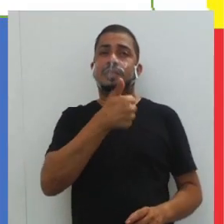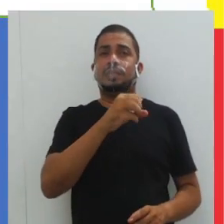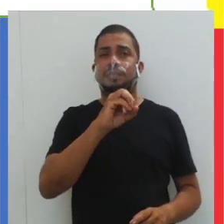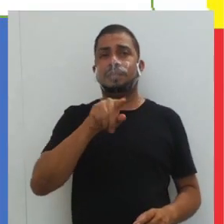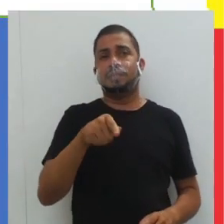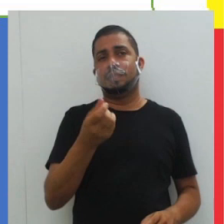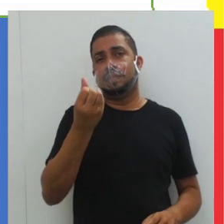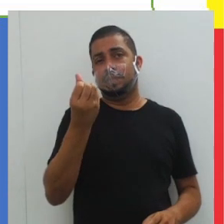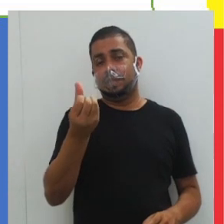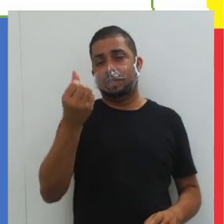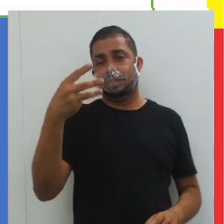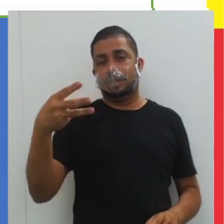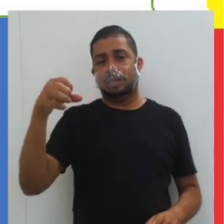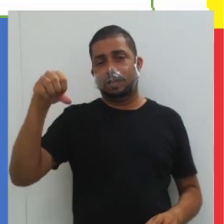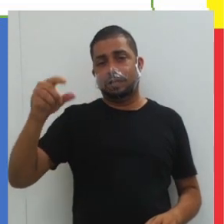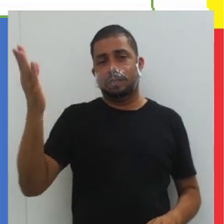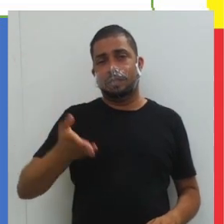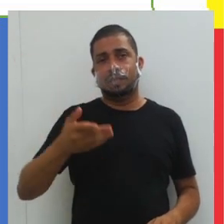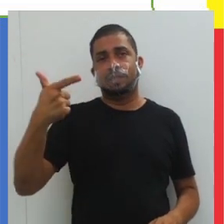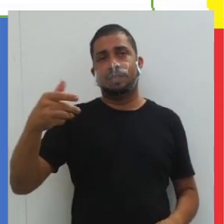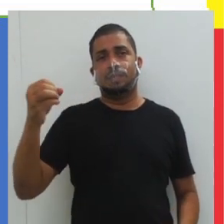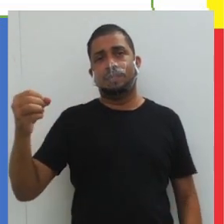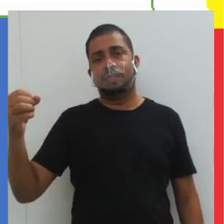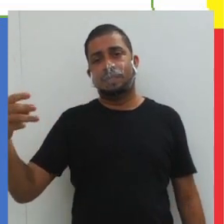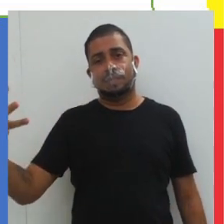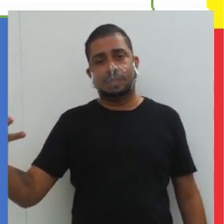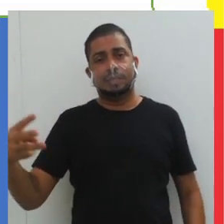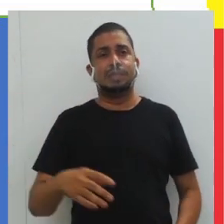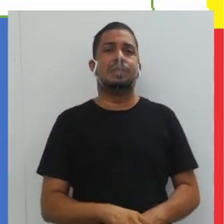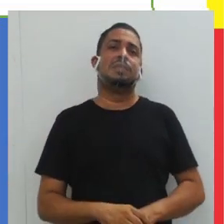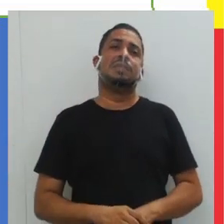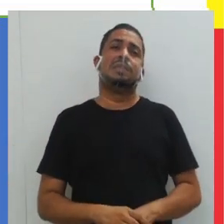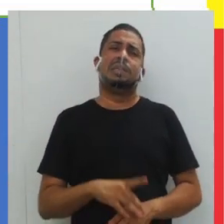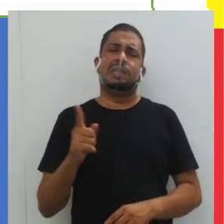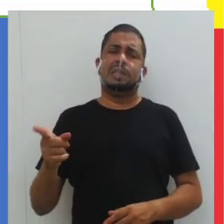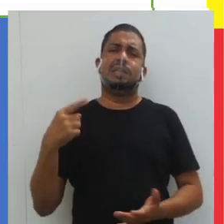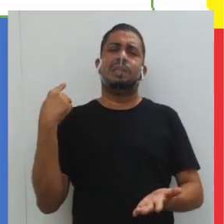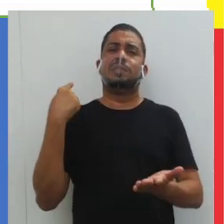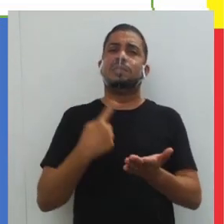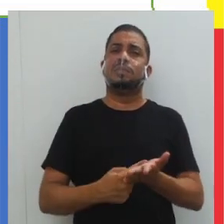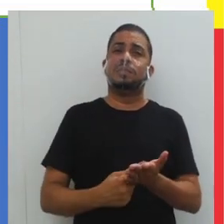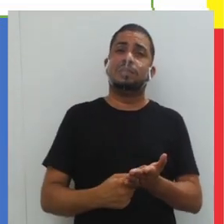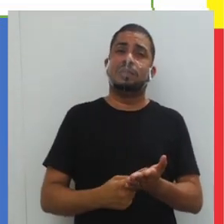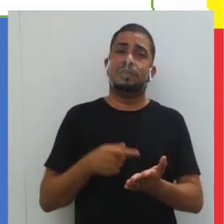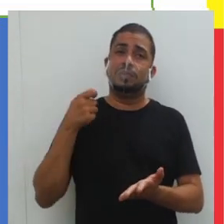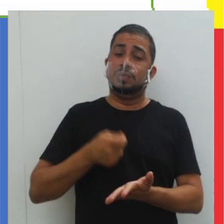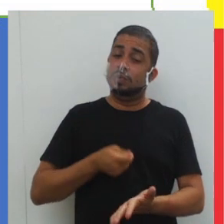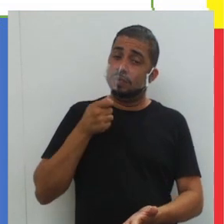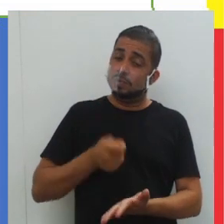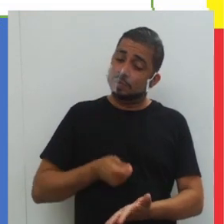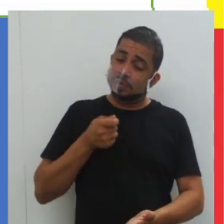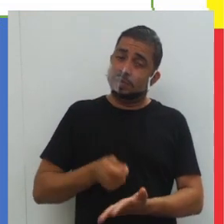.639 barra 2003? Ela estabelece a